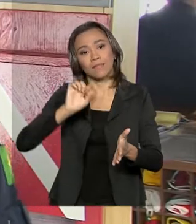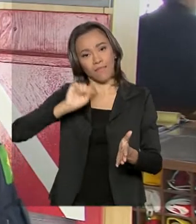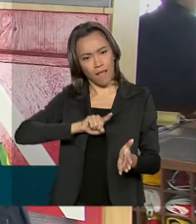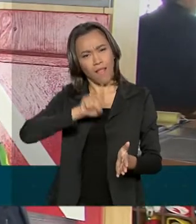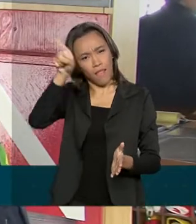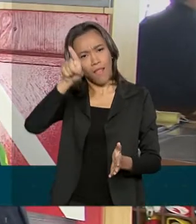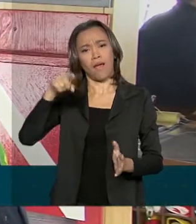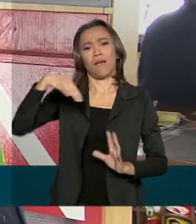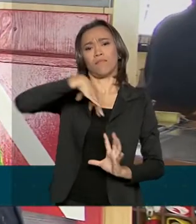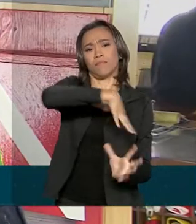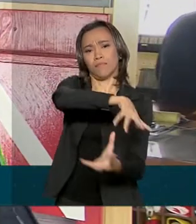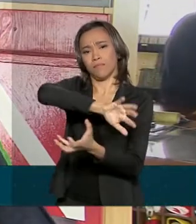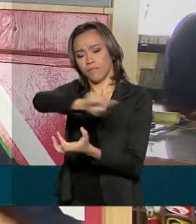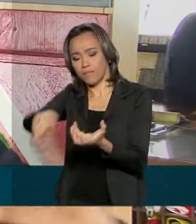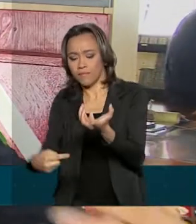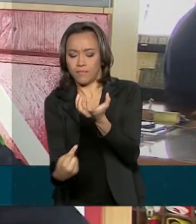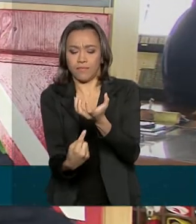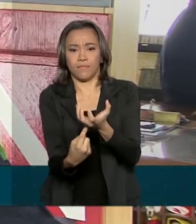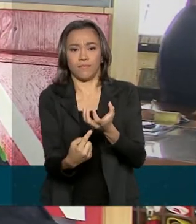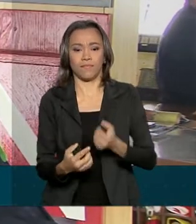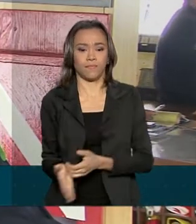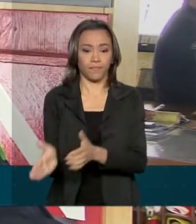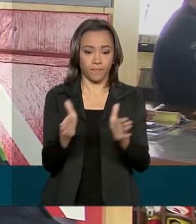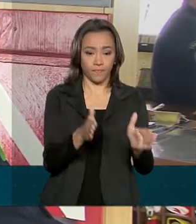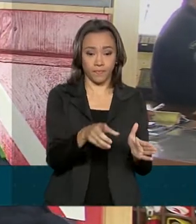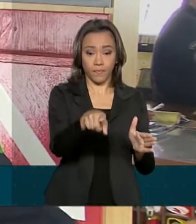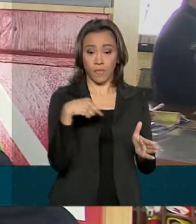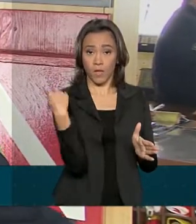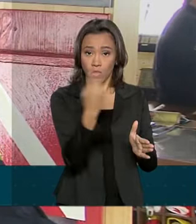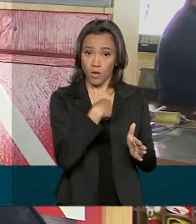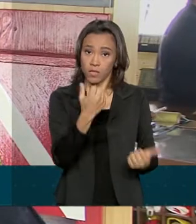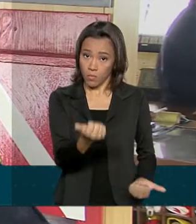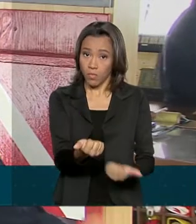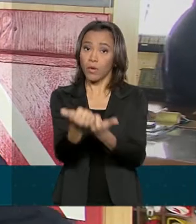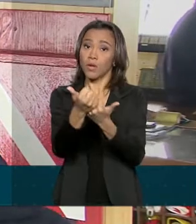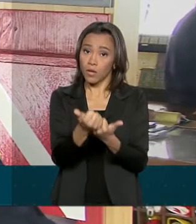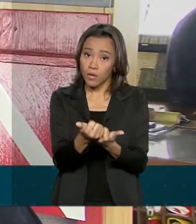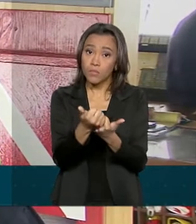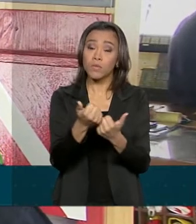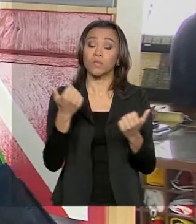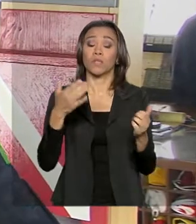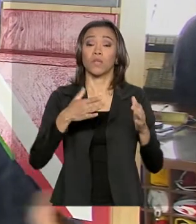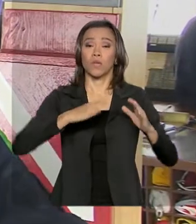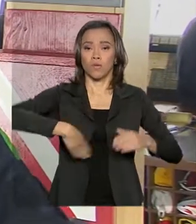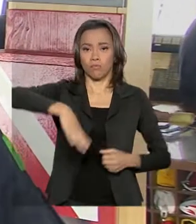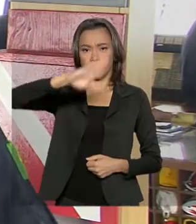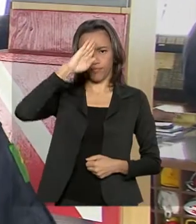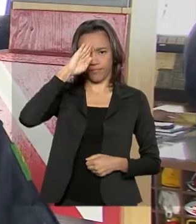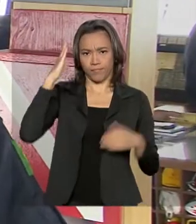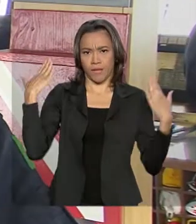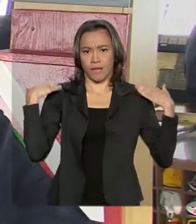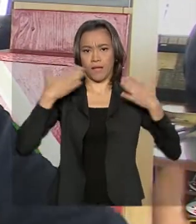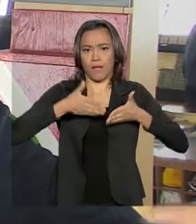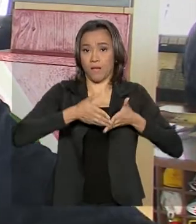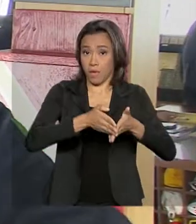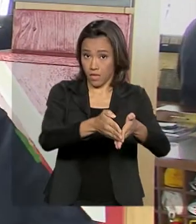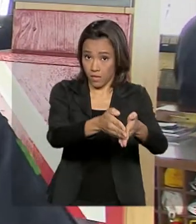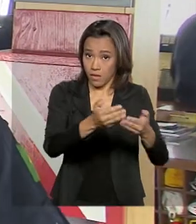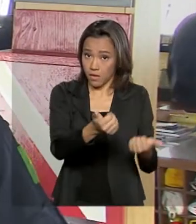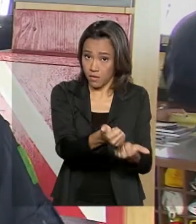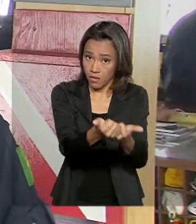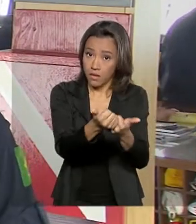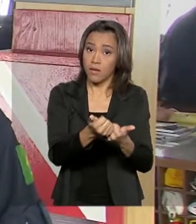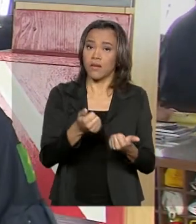diversos projetos, além de a gente apoiar a Marinha através do Centro de Hidrografia da Marinha, que faz a coleta de dados meteorológicos, oceanográficos,